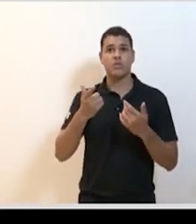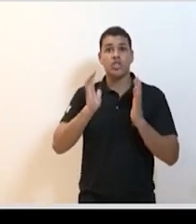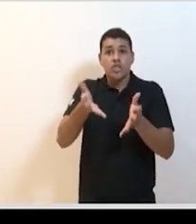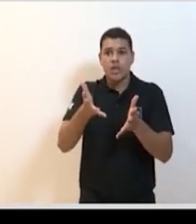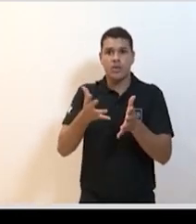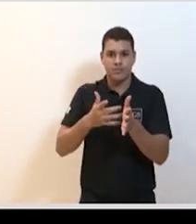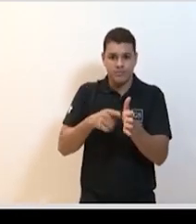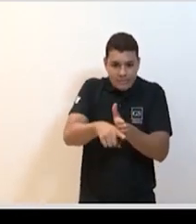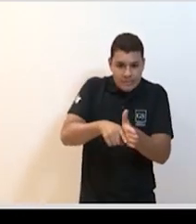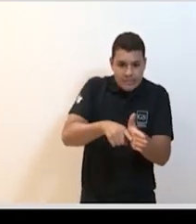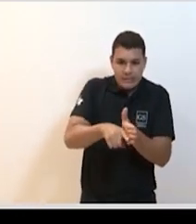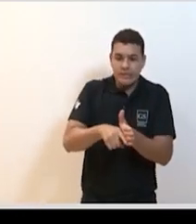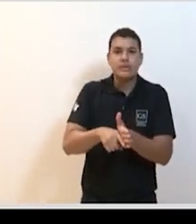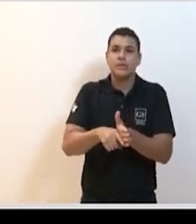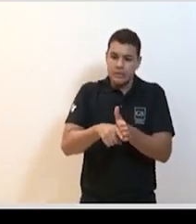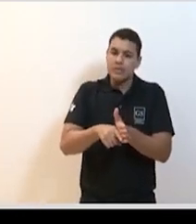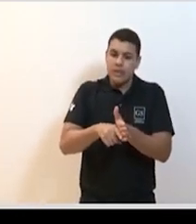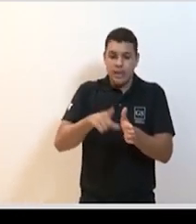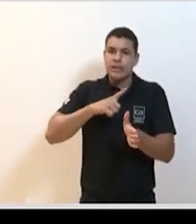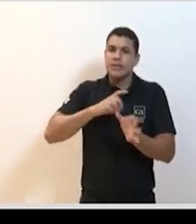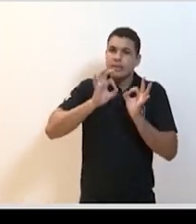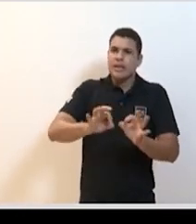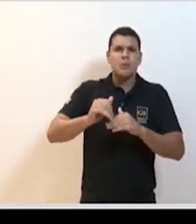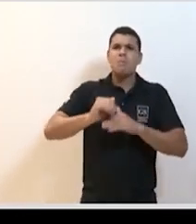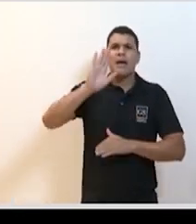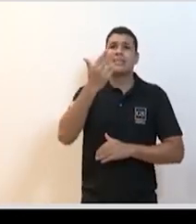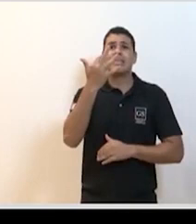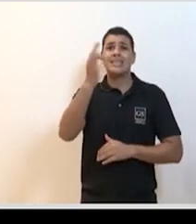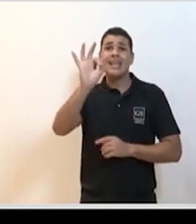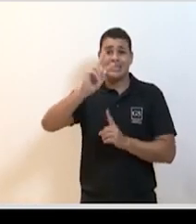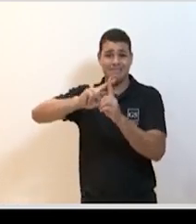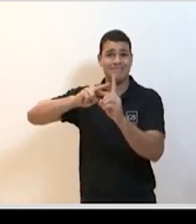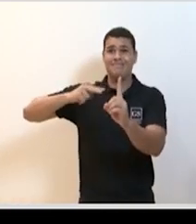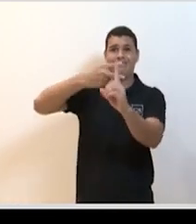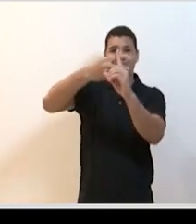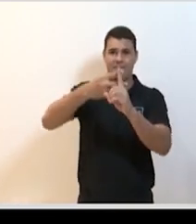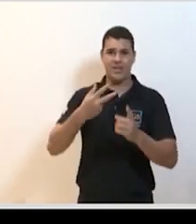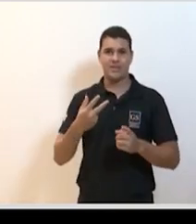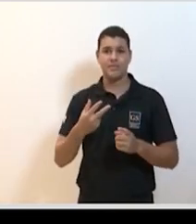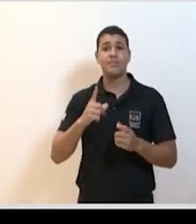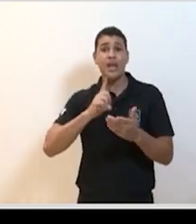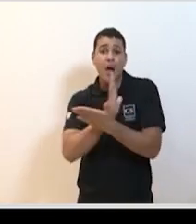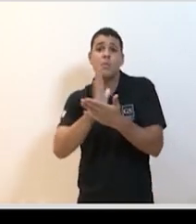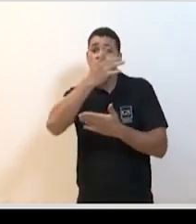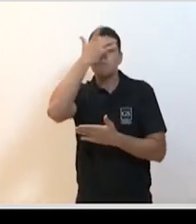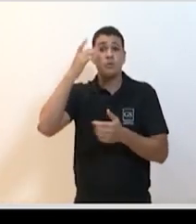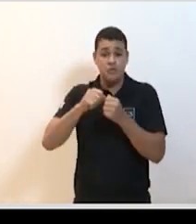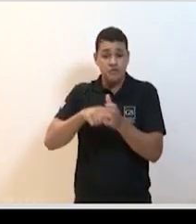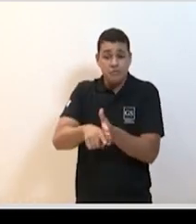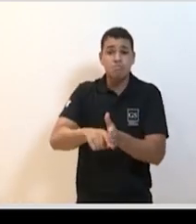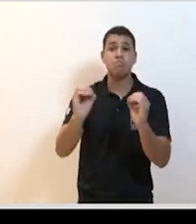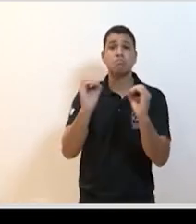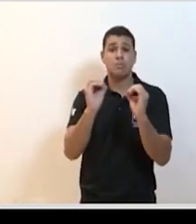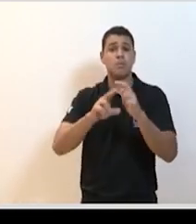subestimado. É óbvio que a gente pode pelo menos prever dez vezes mais esse número. Pacientes que não são confirmados. A